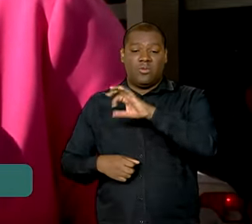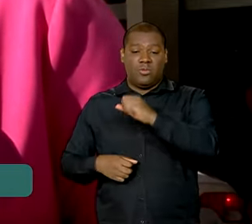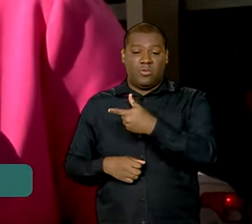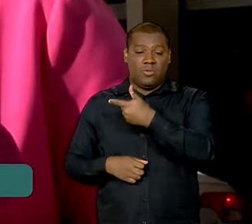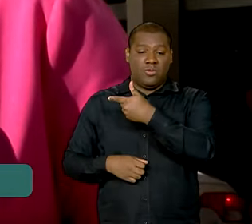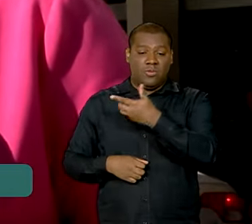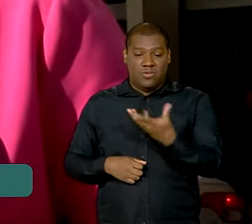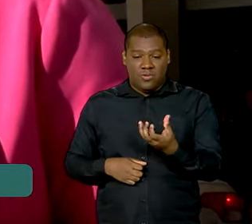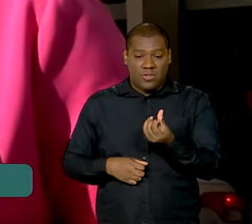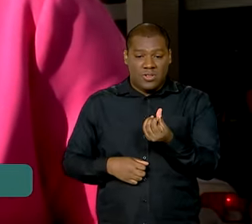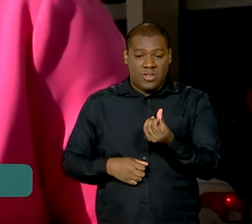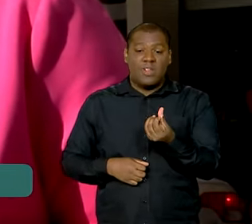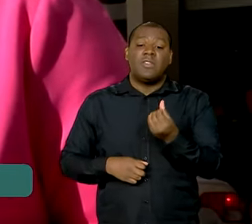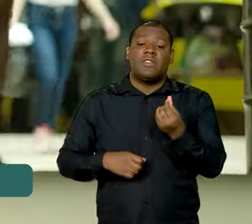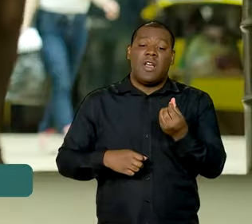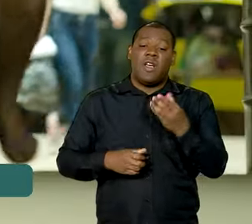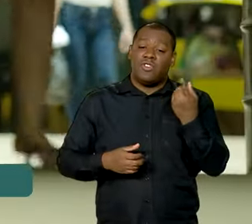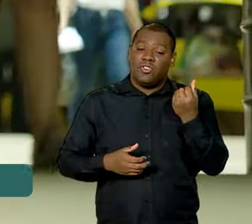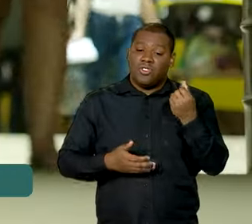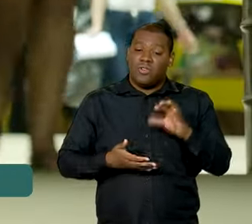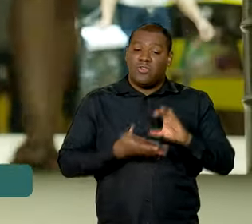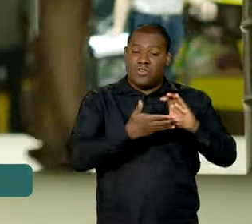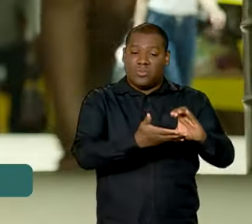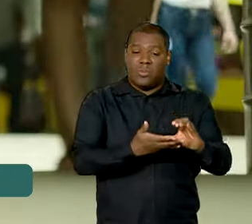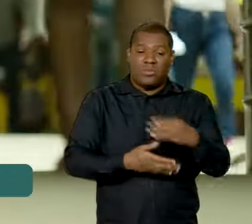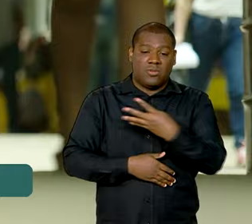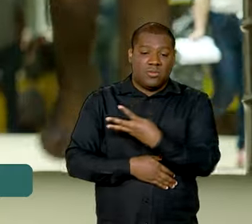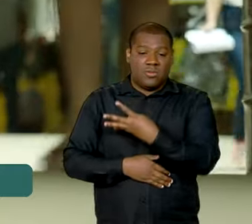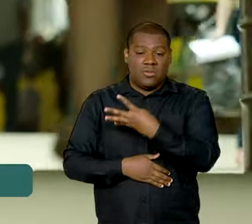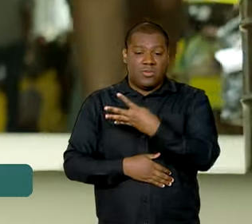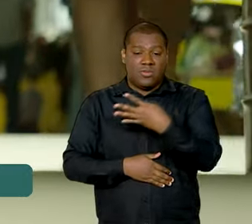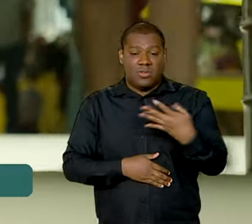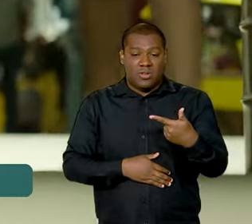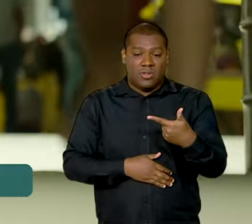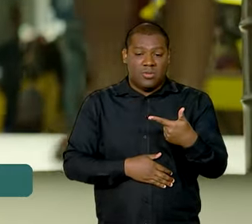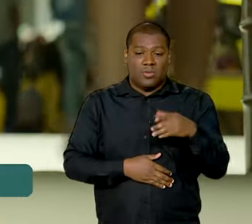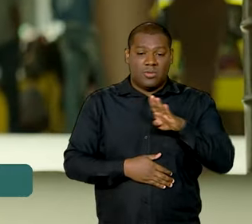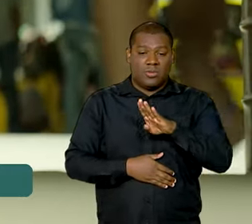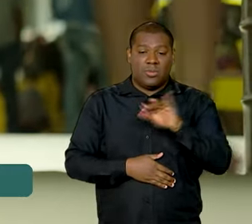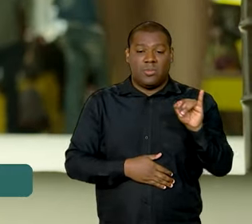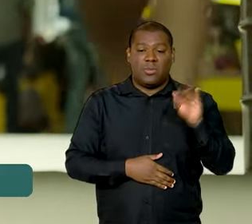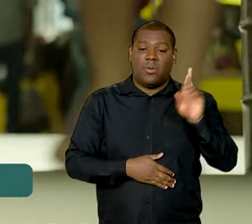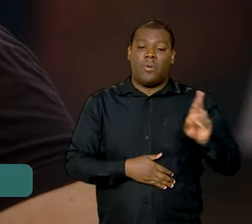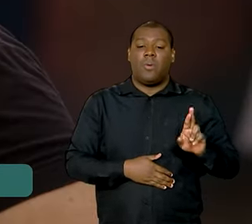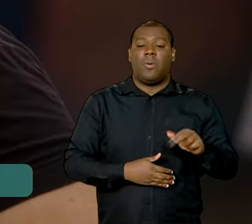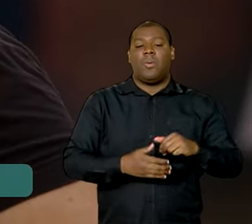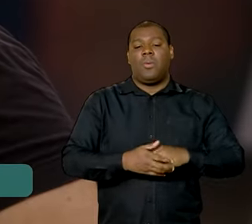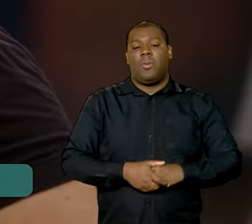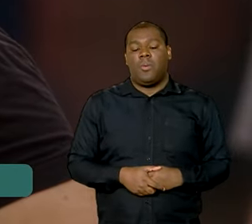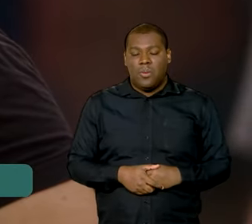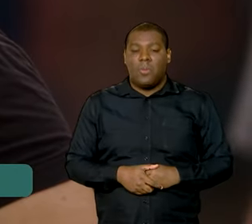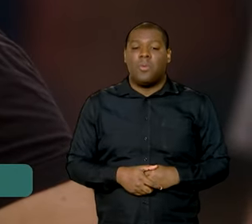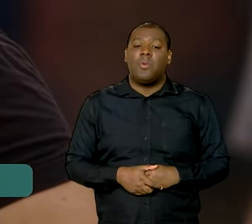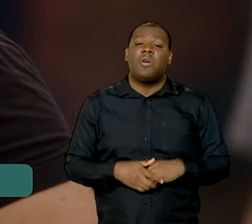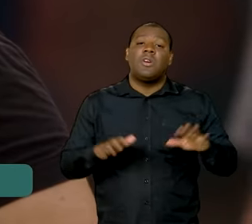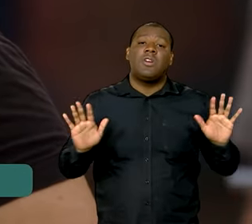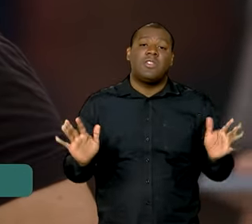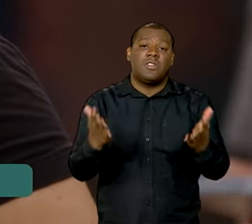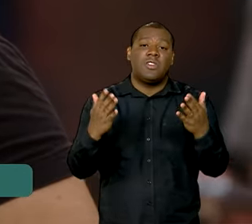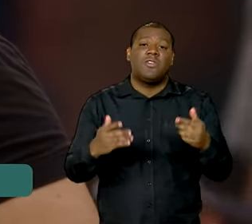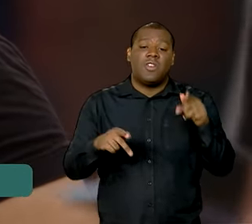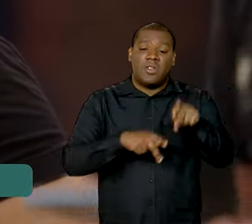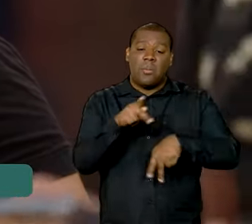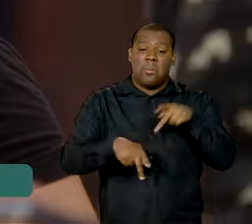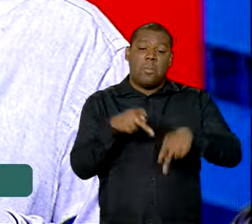bilhões de reais. E com foco em viabilizar uma maior autonomia do país na promoção da saúde